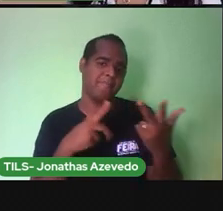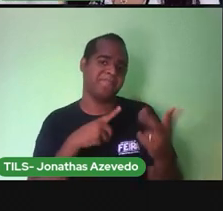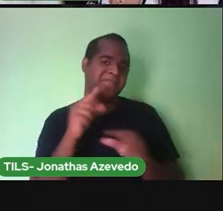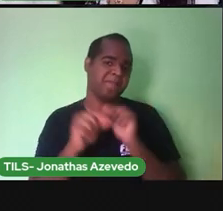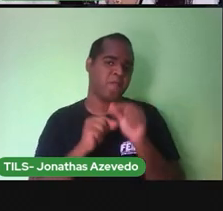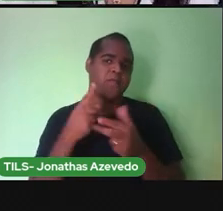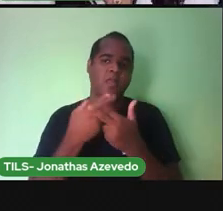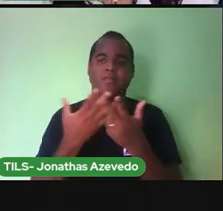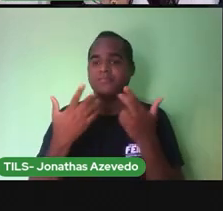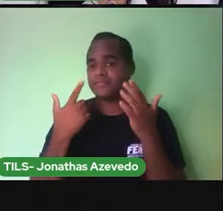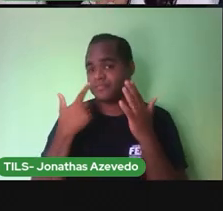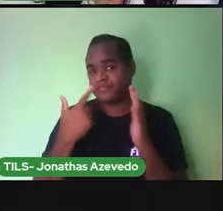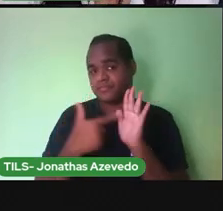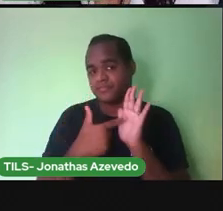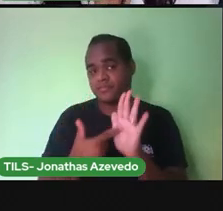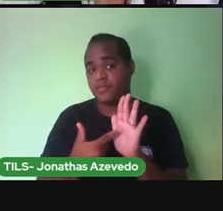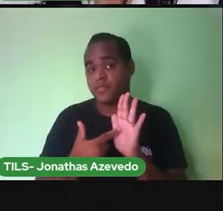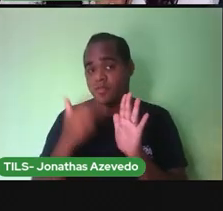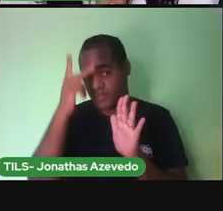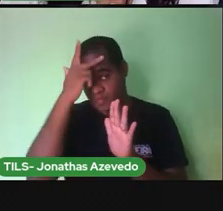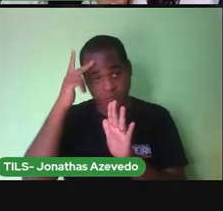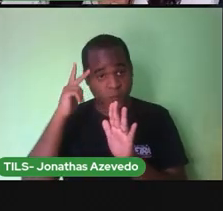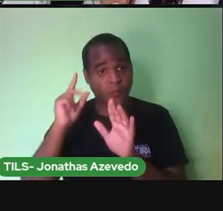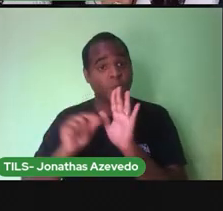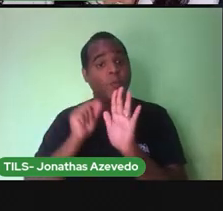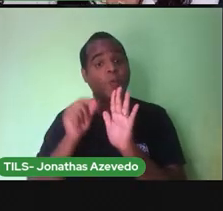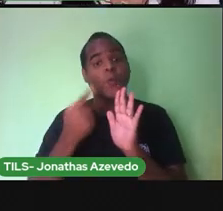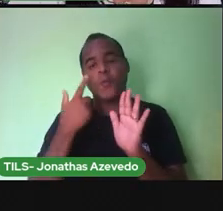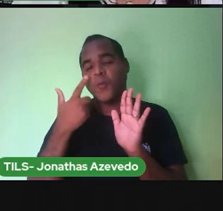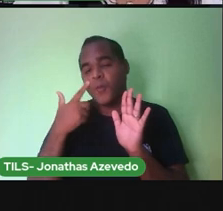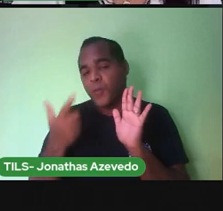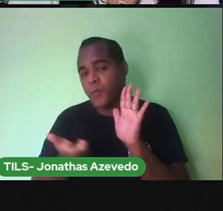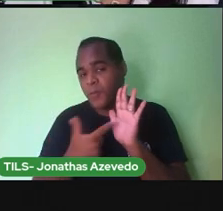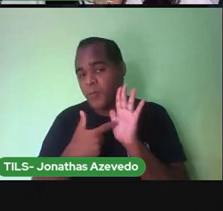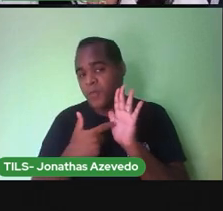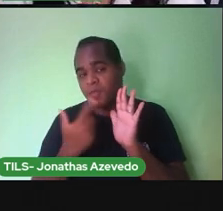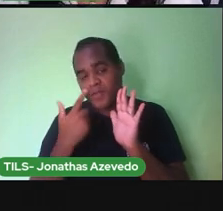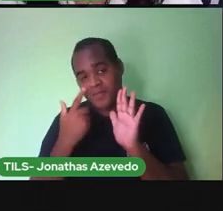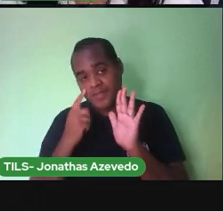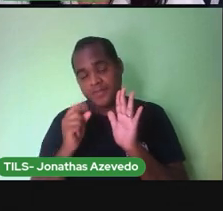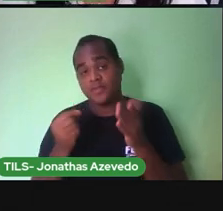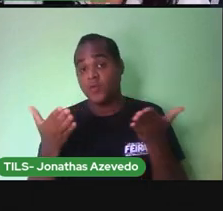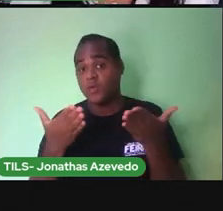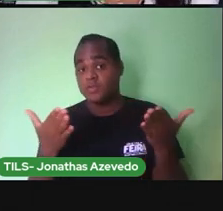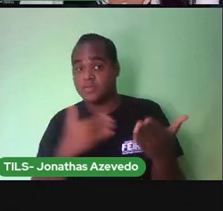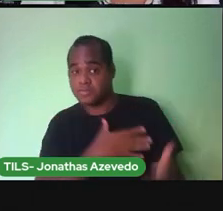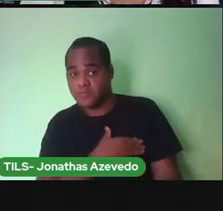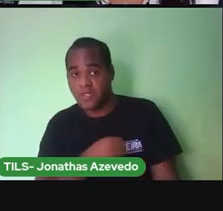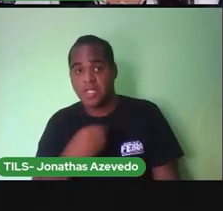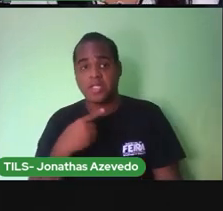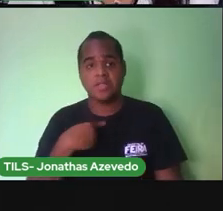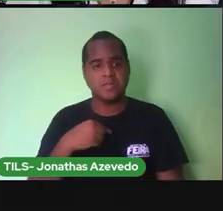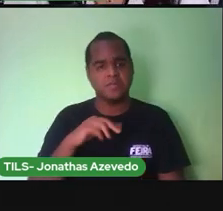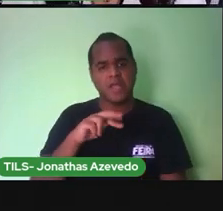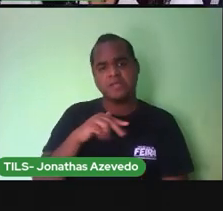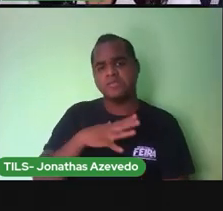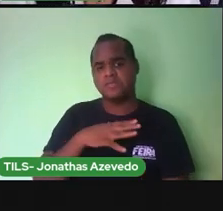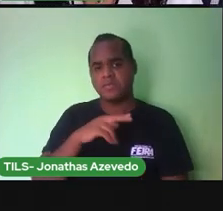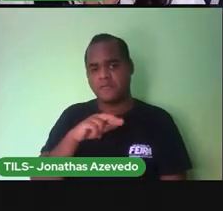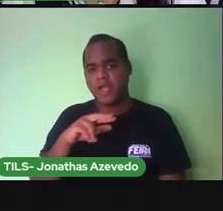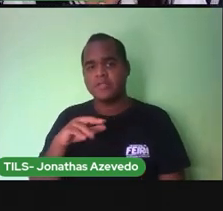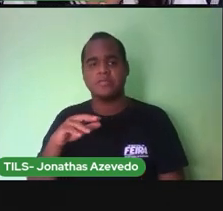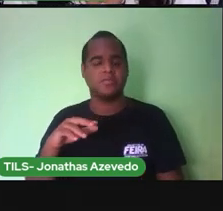mostrar para as pessoas depois. Hoje, as minhas filhas e os meus sobrinhos podem